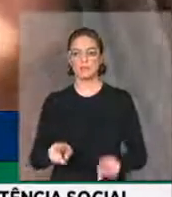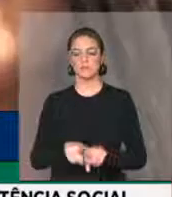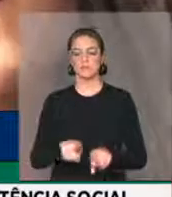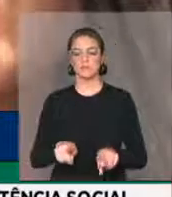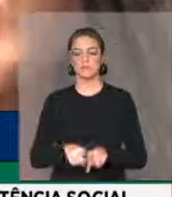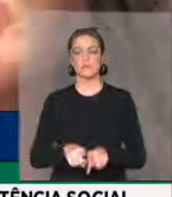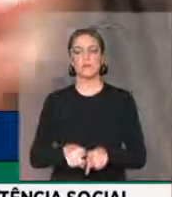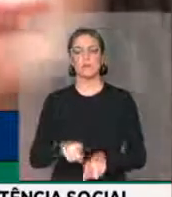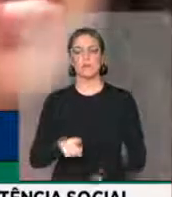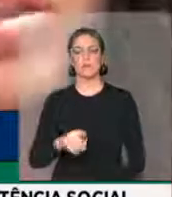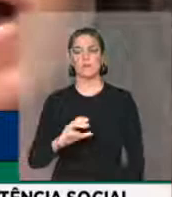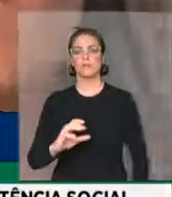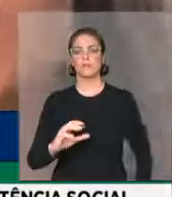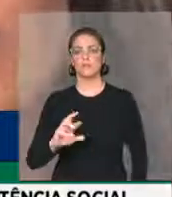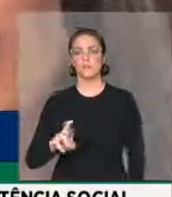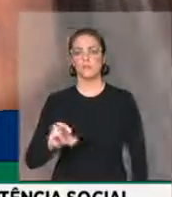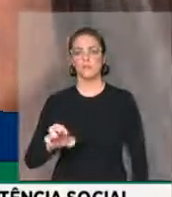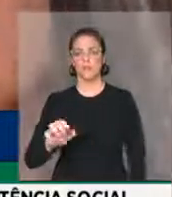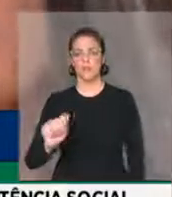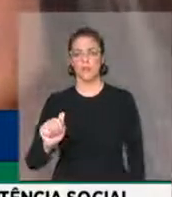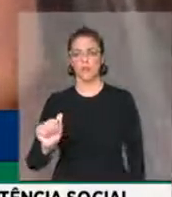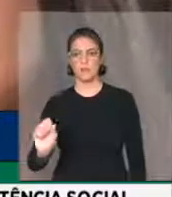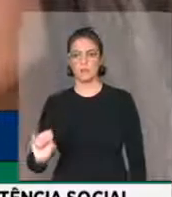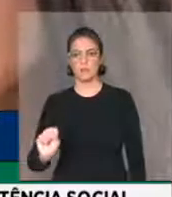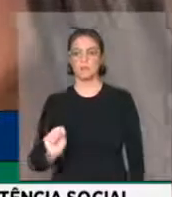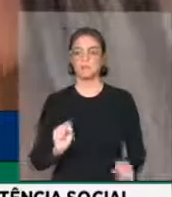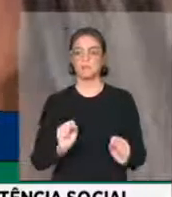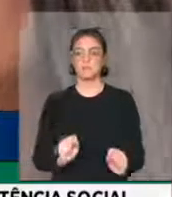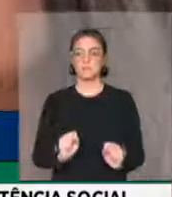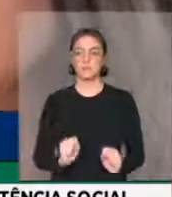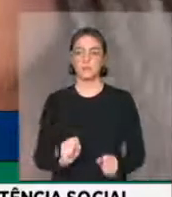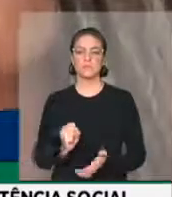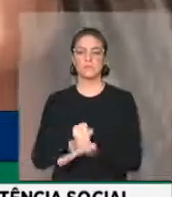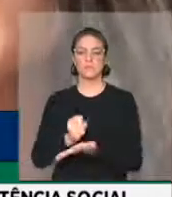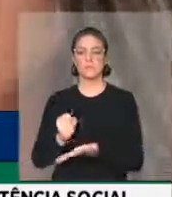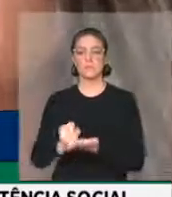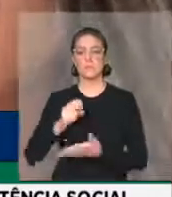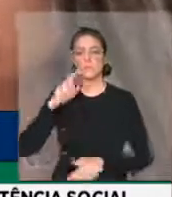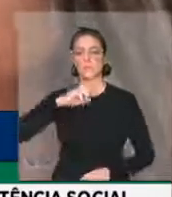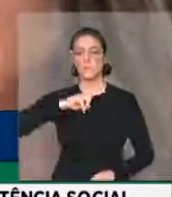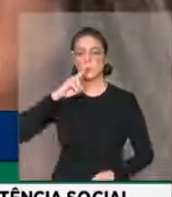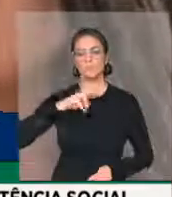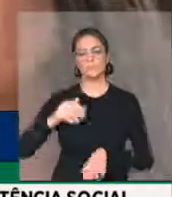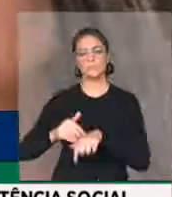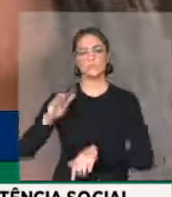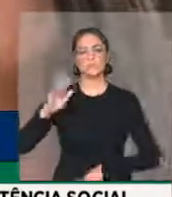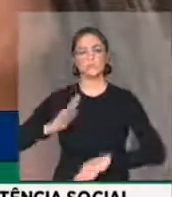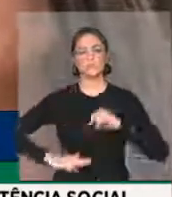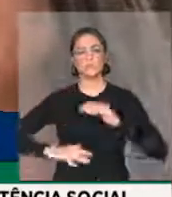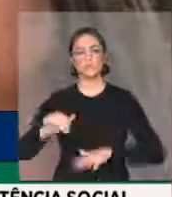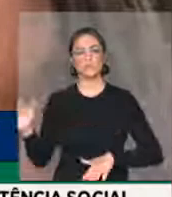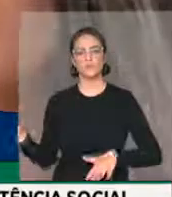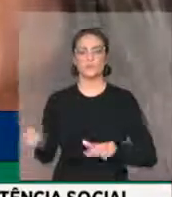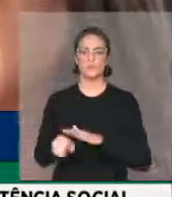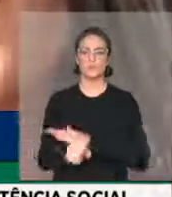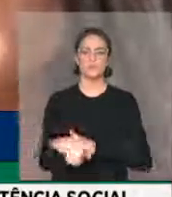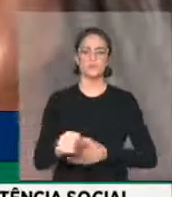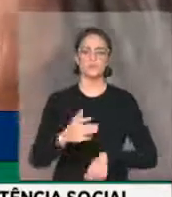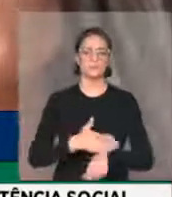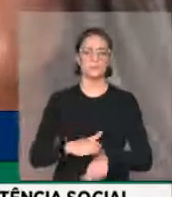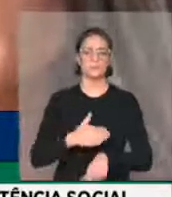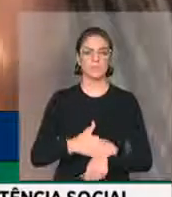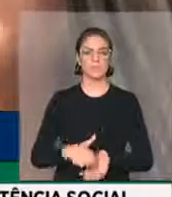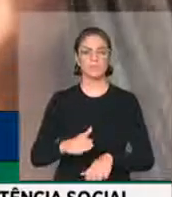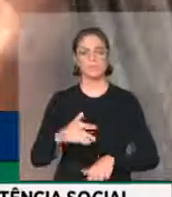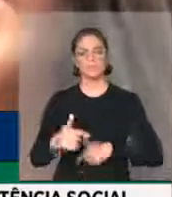Especializado de Assistência Social, os CREAS, poderão realizar a contratação emergencial de mais profissionais e capacitação dessa força de trabalho,